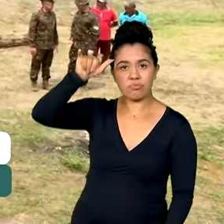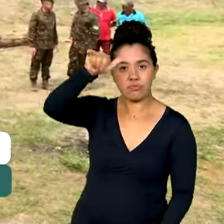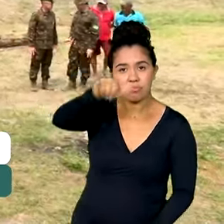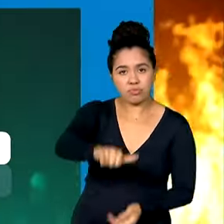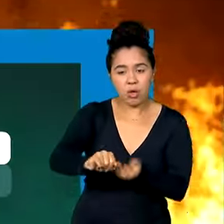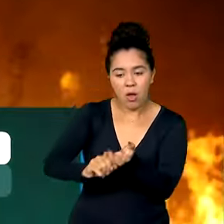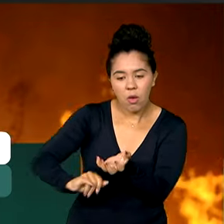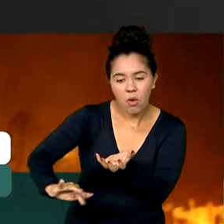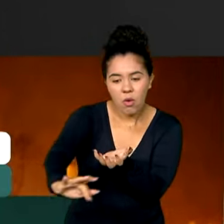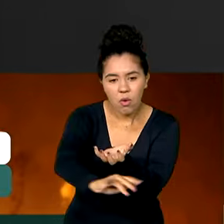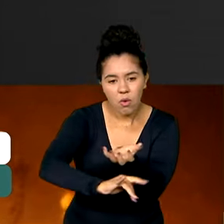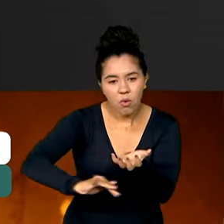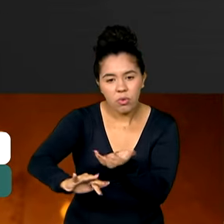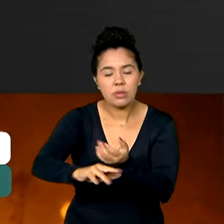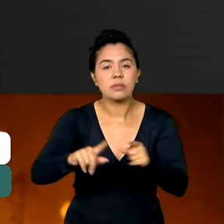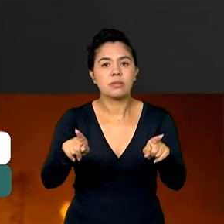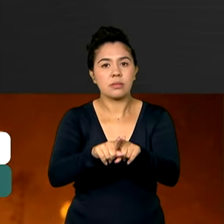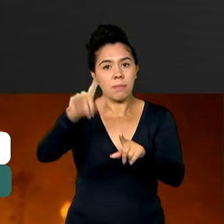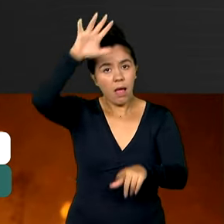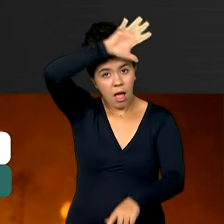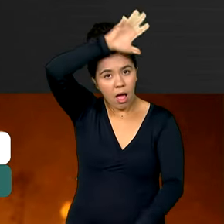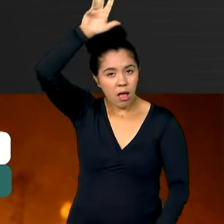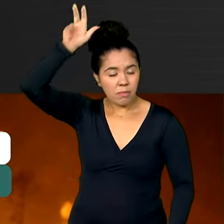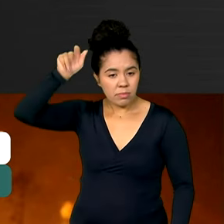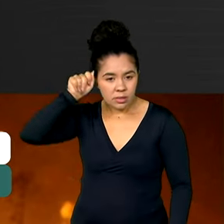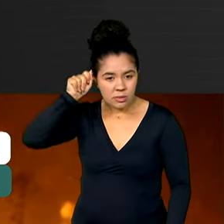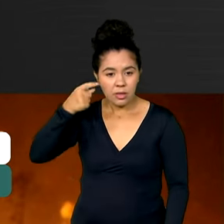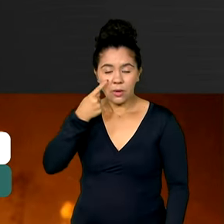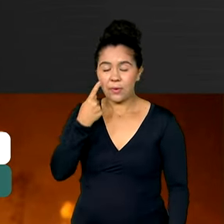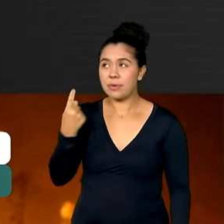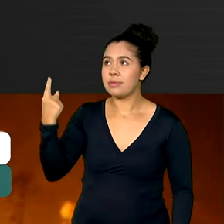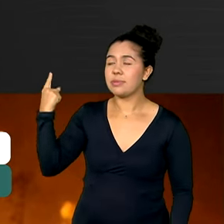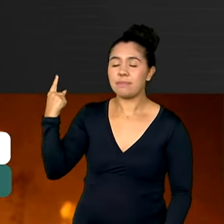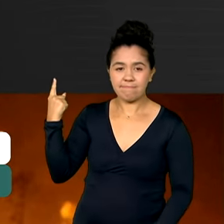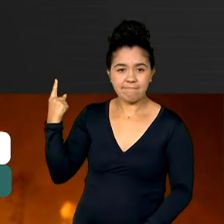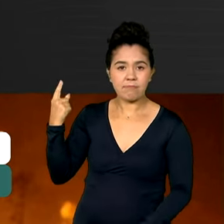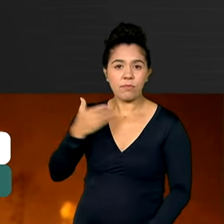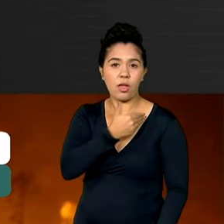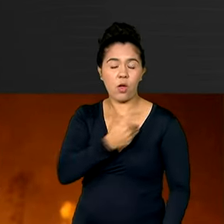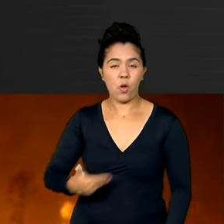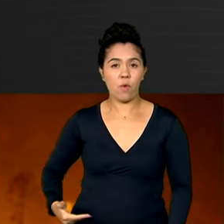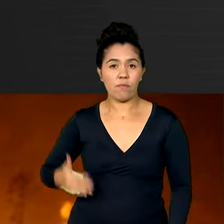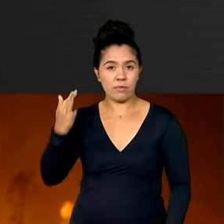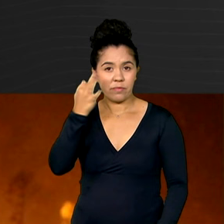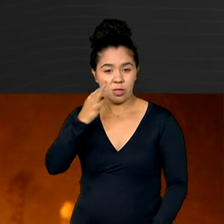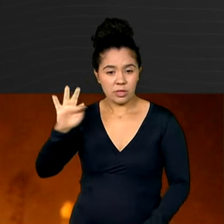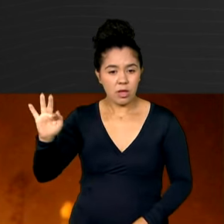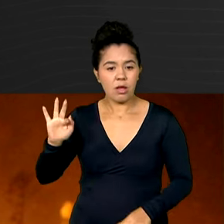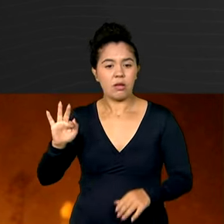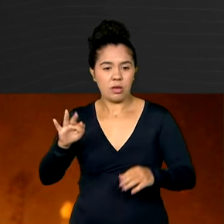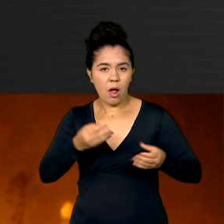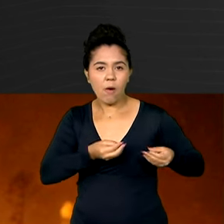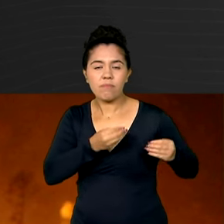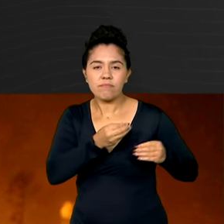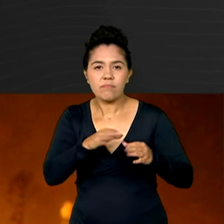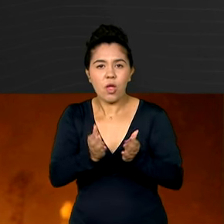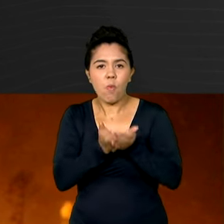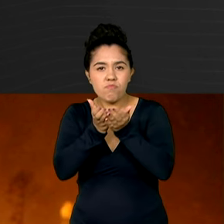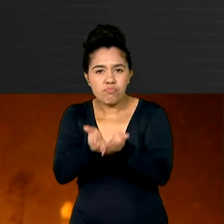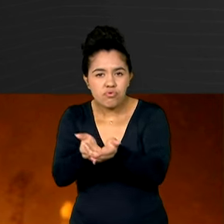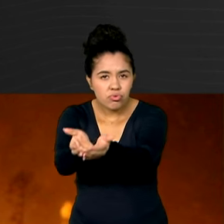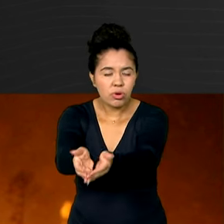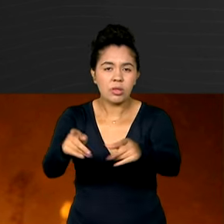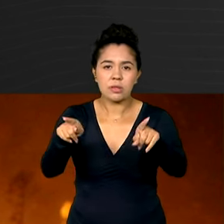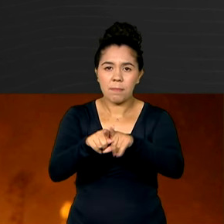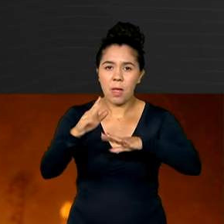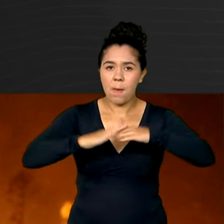ações. Na maior operação de combate a incêndios florestais da história, o governo federal enviou embarcações, aeronaves e homens.